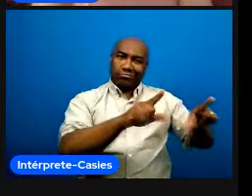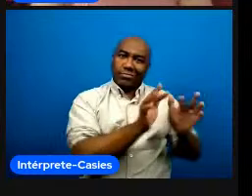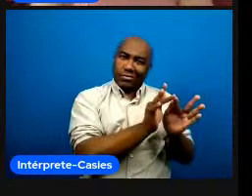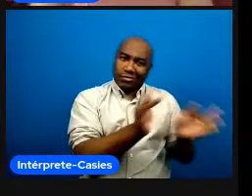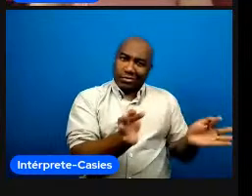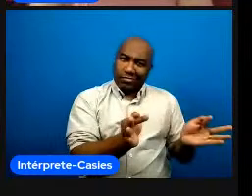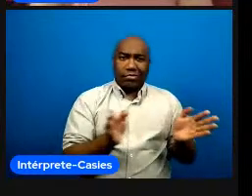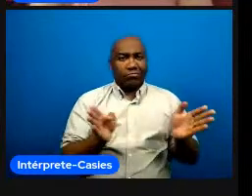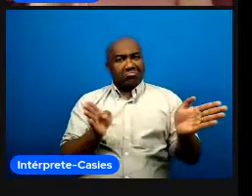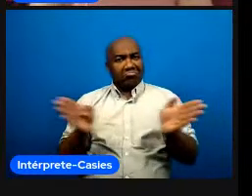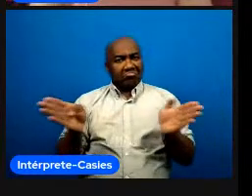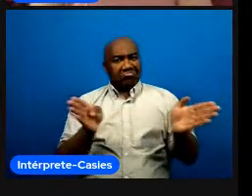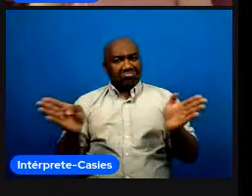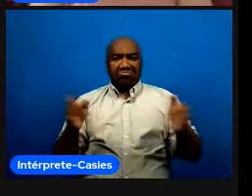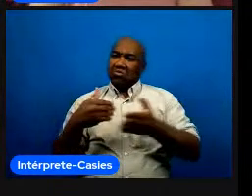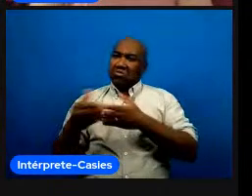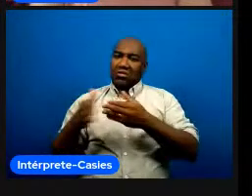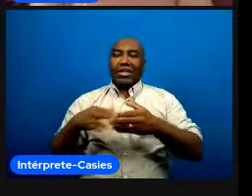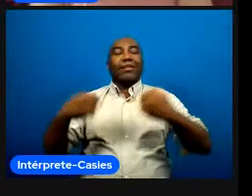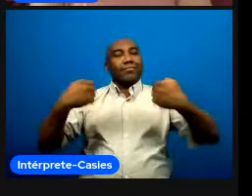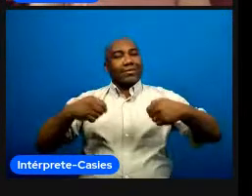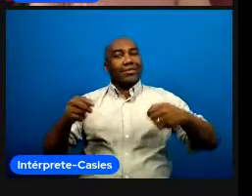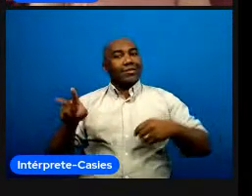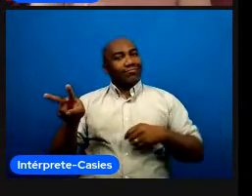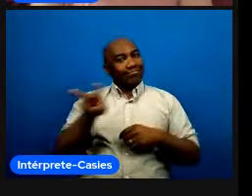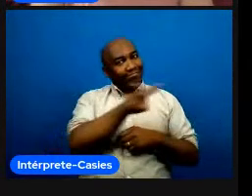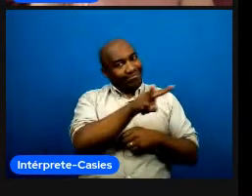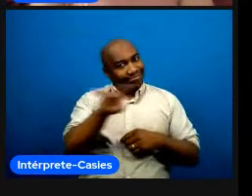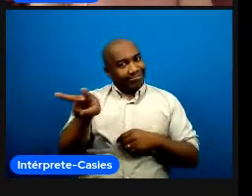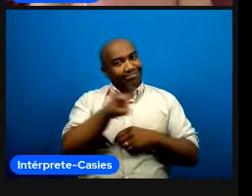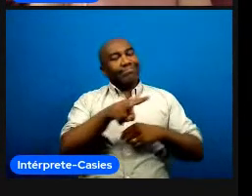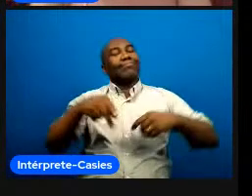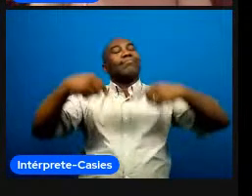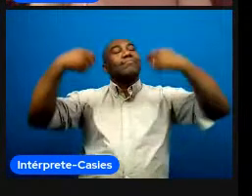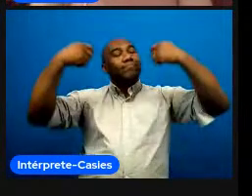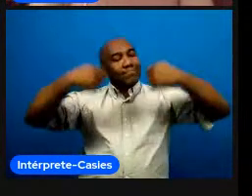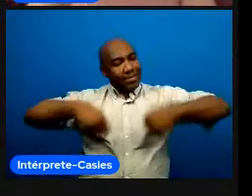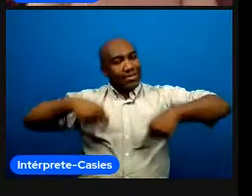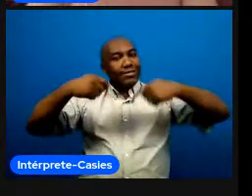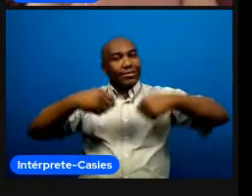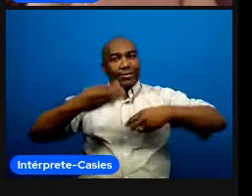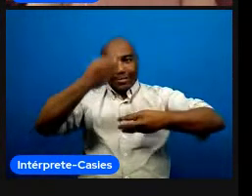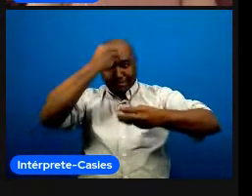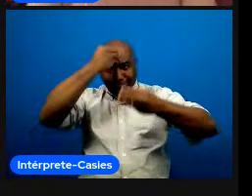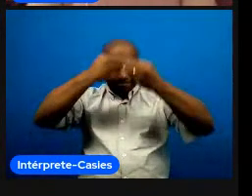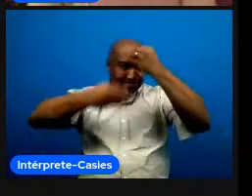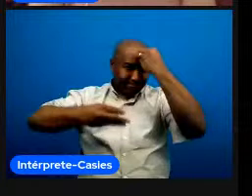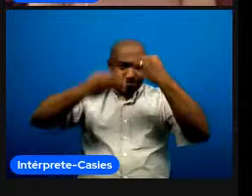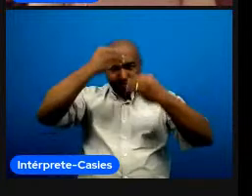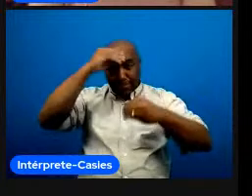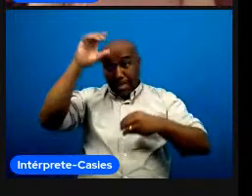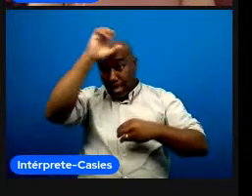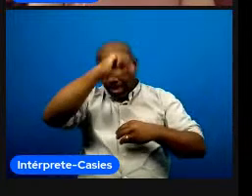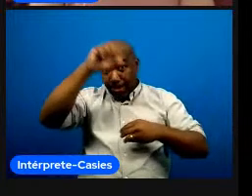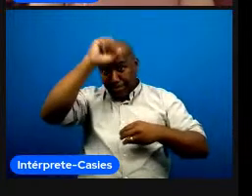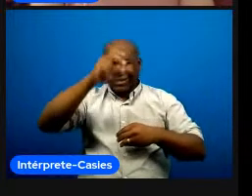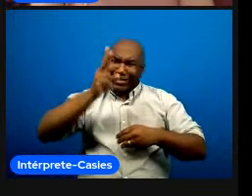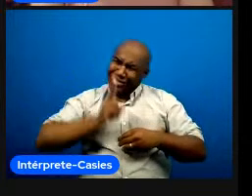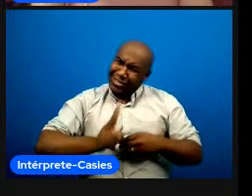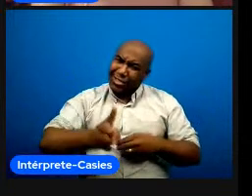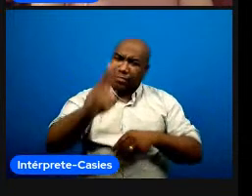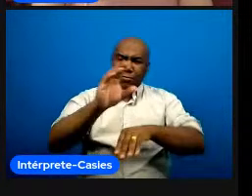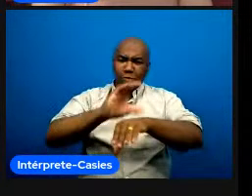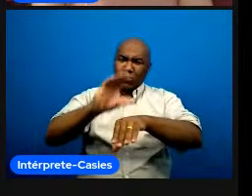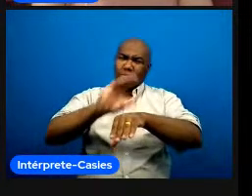não pode negar o quanto ela é importante necessária né e contribui pro nosso crescimento e essa a partir da